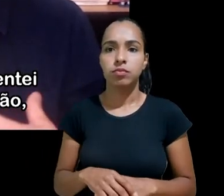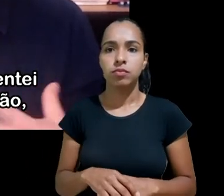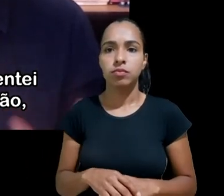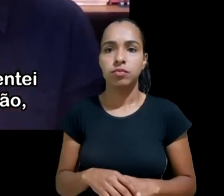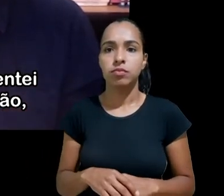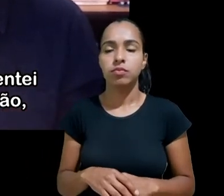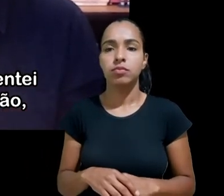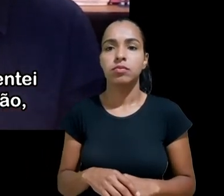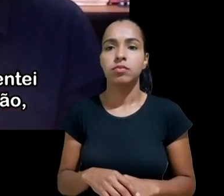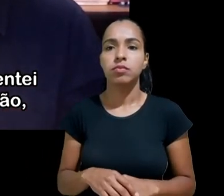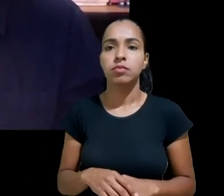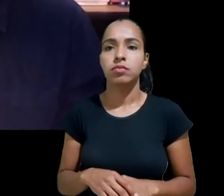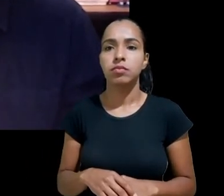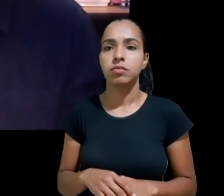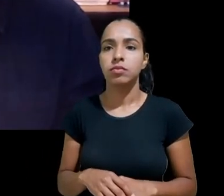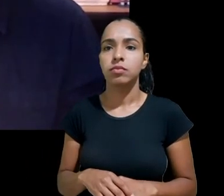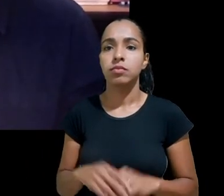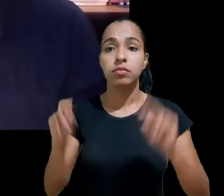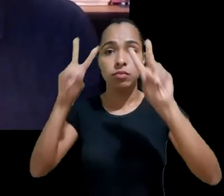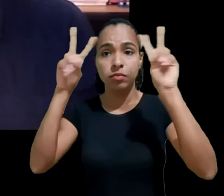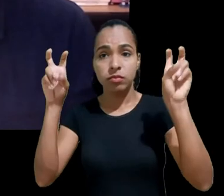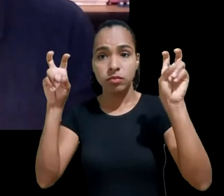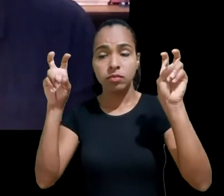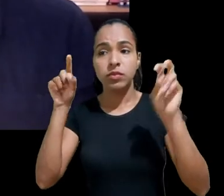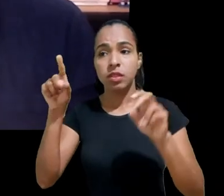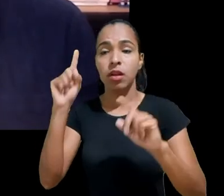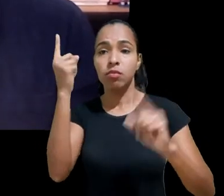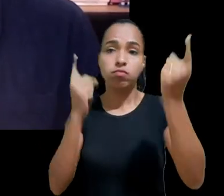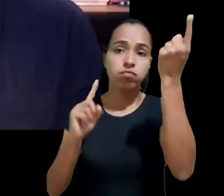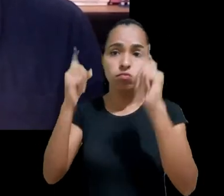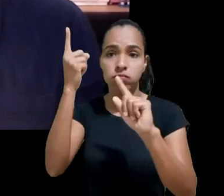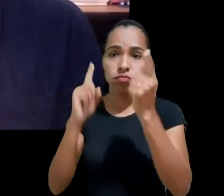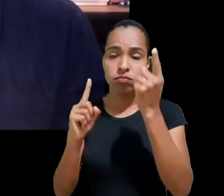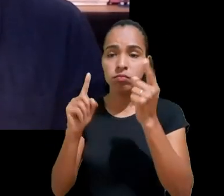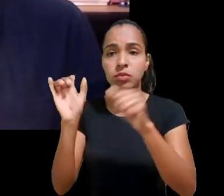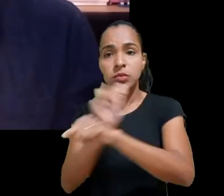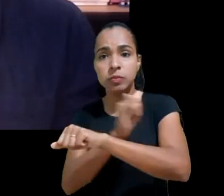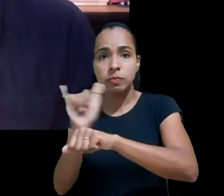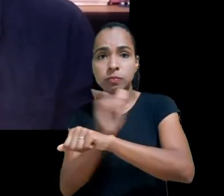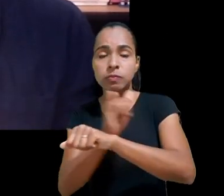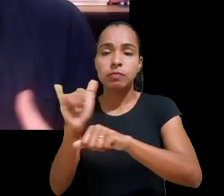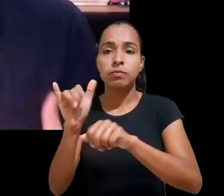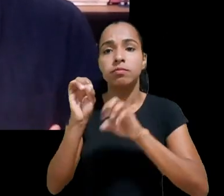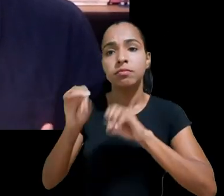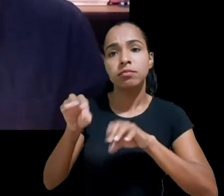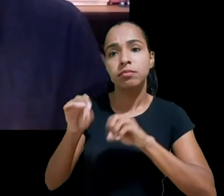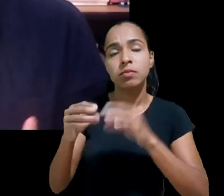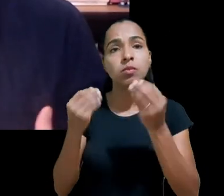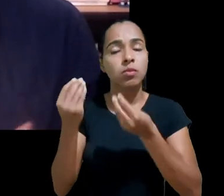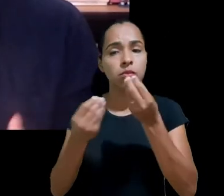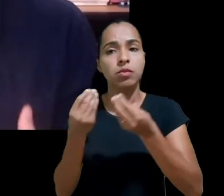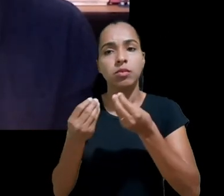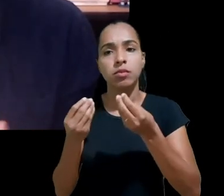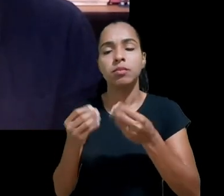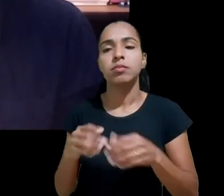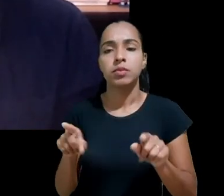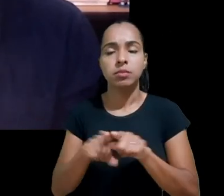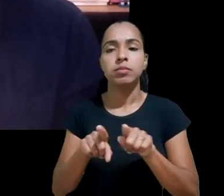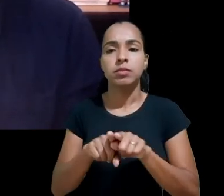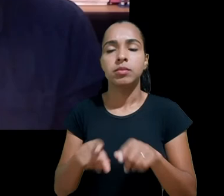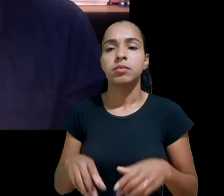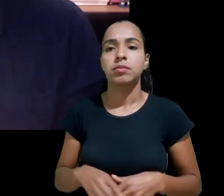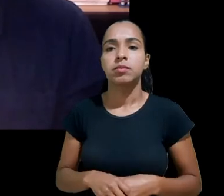en relación a la educación pero hace hincapié que en ningún caso se puede justificar la implementación de un